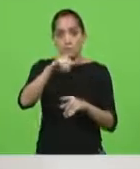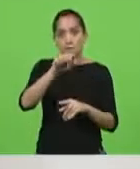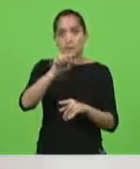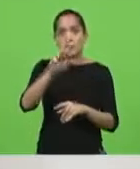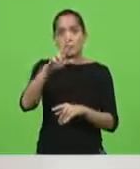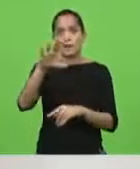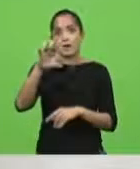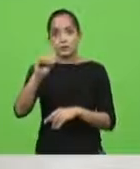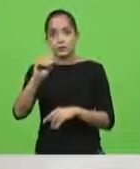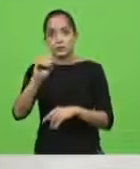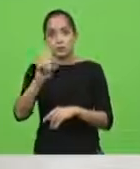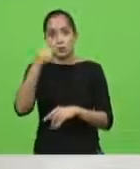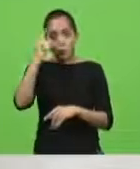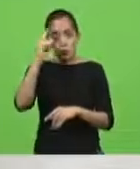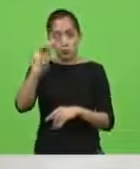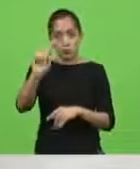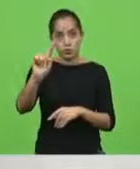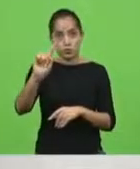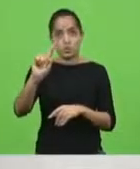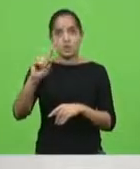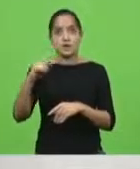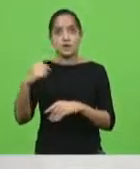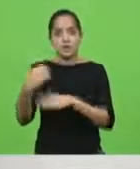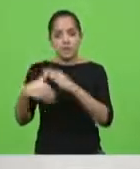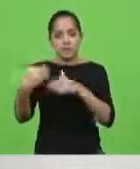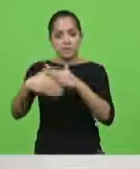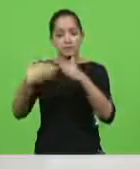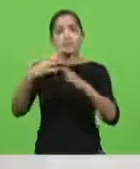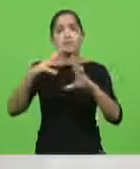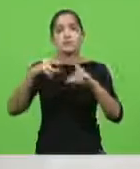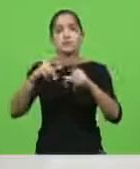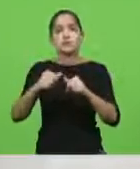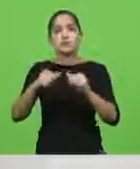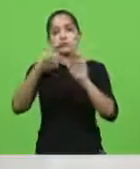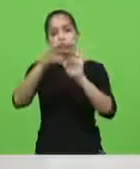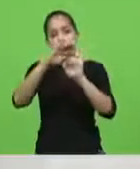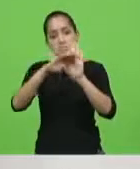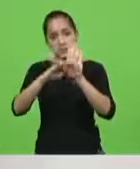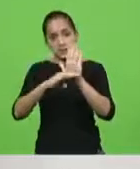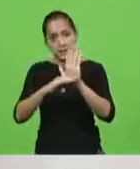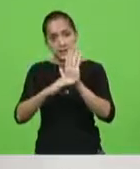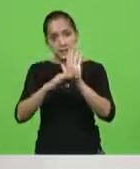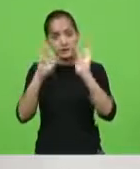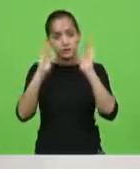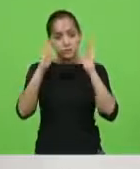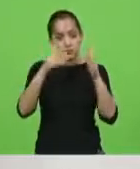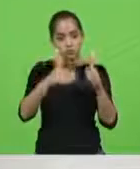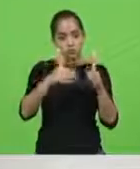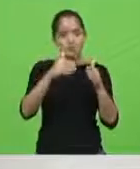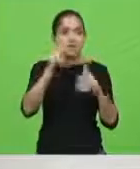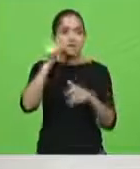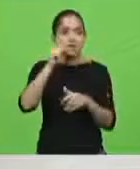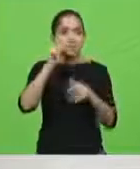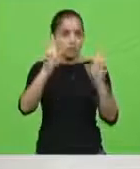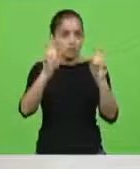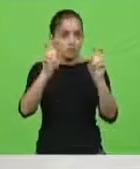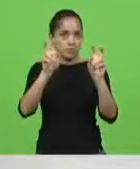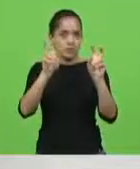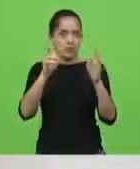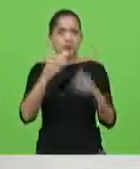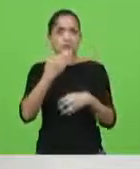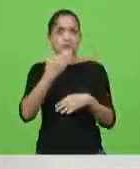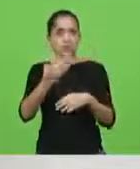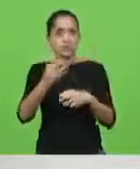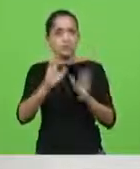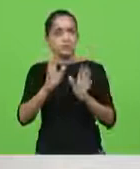ordinária para a tramitação de todas as matérias que versam sobre a questão da mulher. Esse pedido eu já fiz